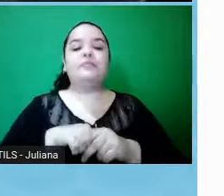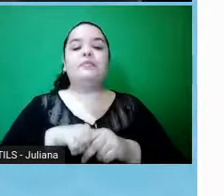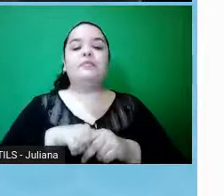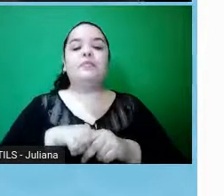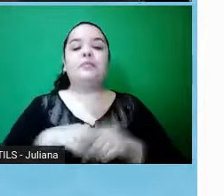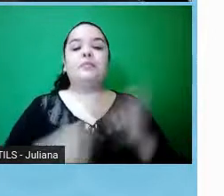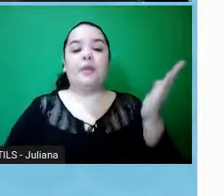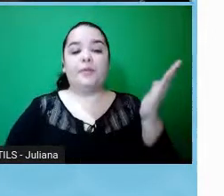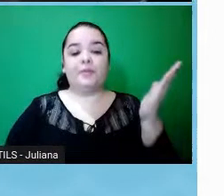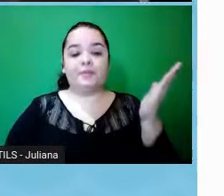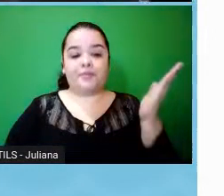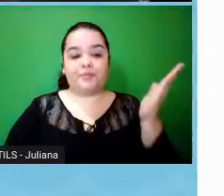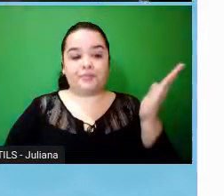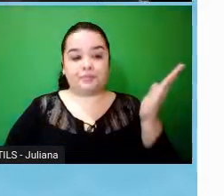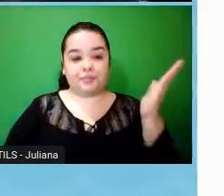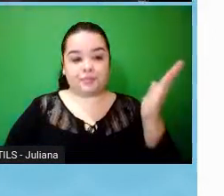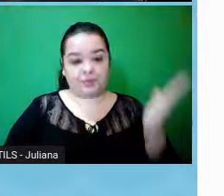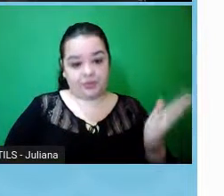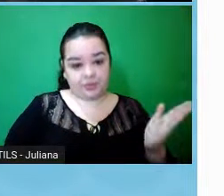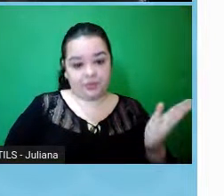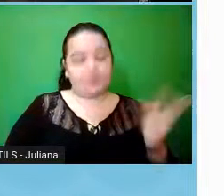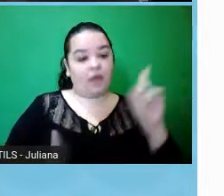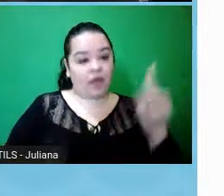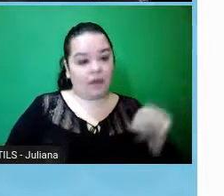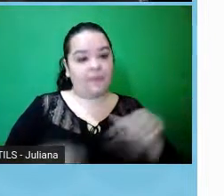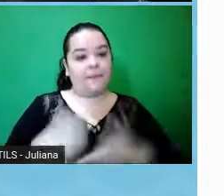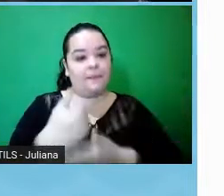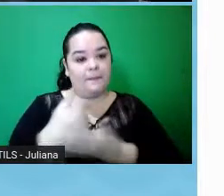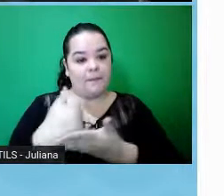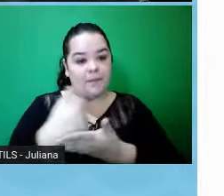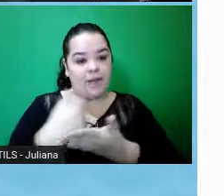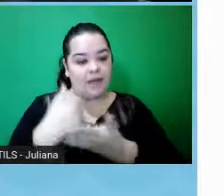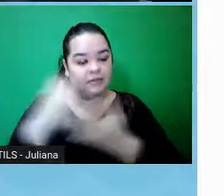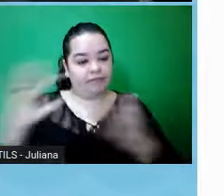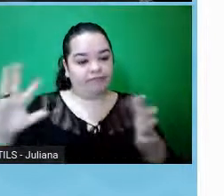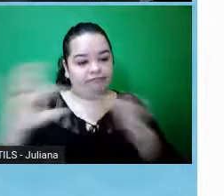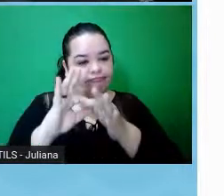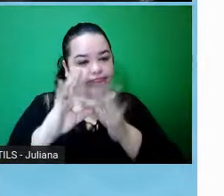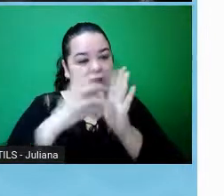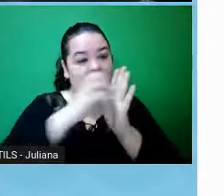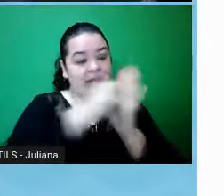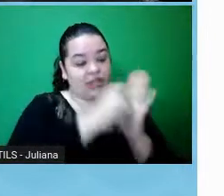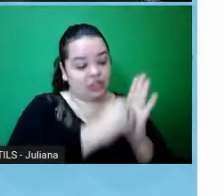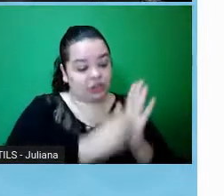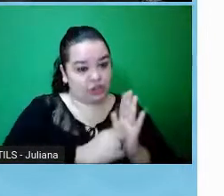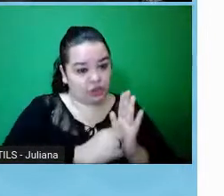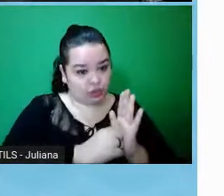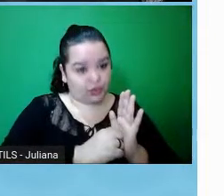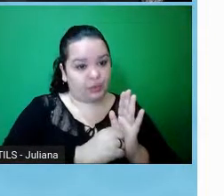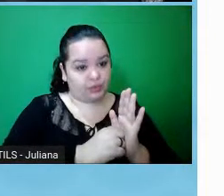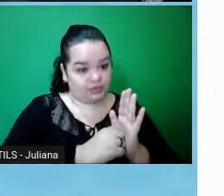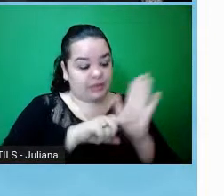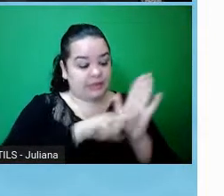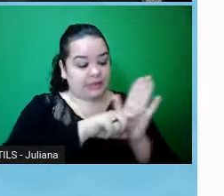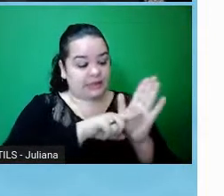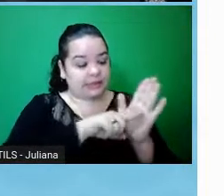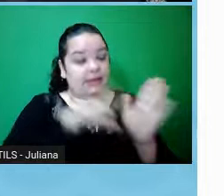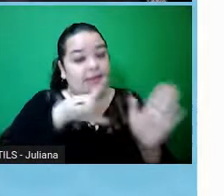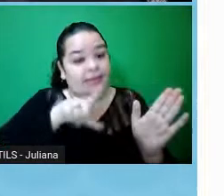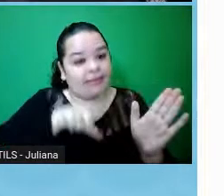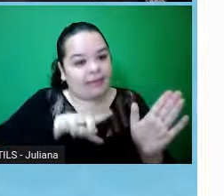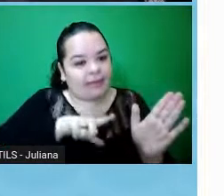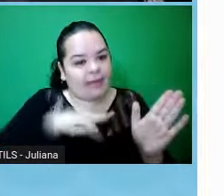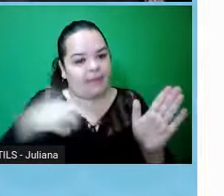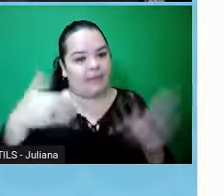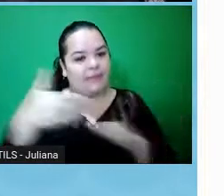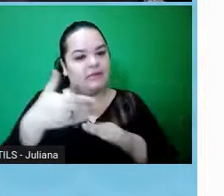Já comentei, né, mas a plataforma, então, é uma base unificada de registro de pesquisas que envolvem seres humanos, né, e em